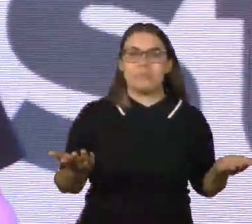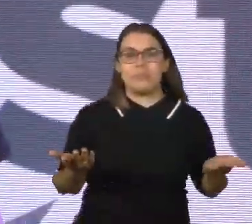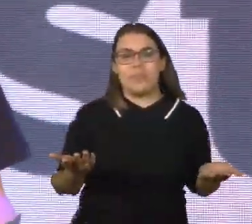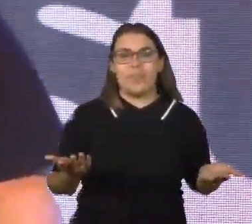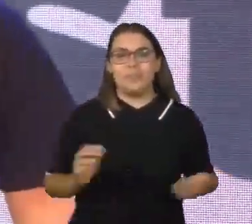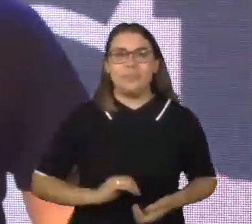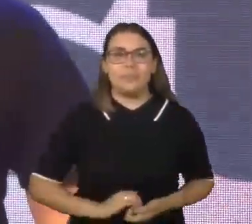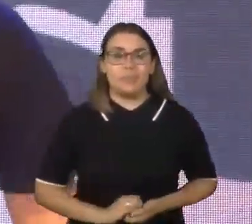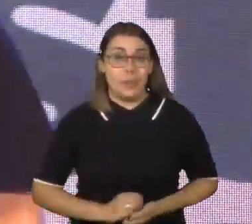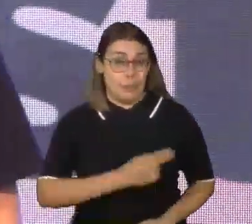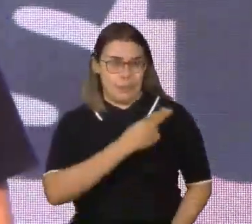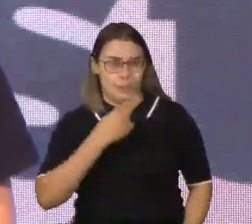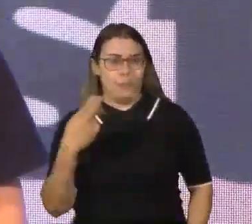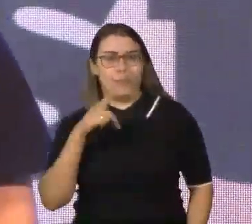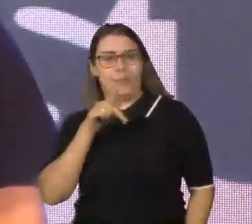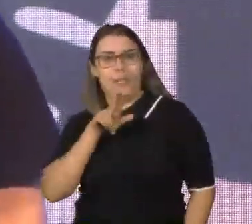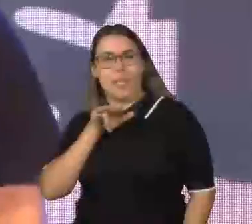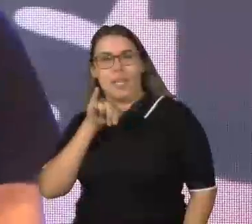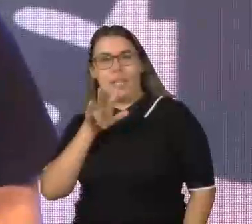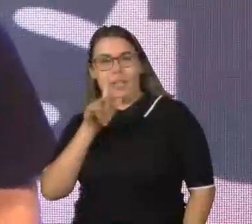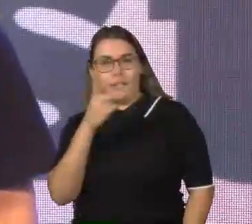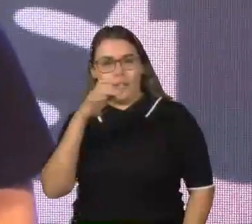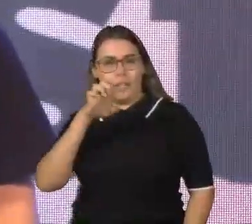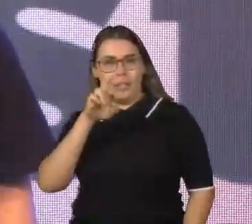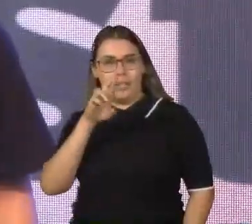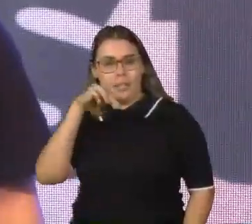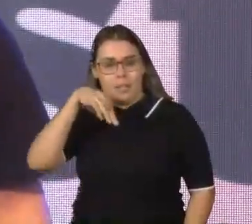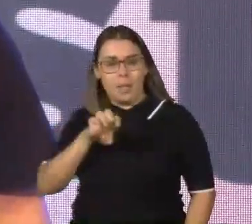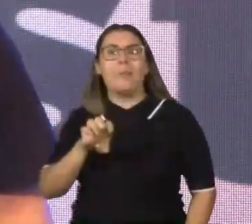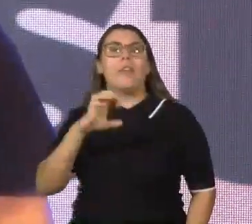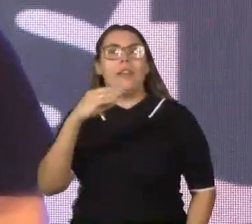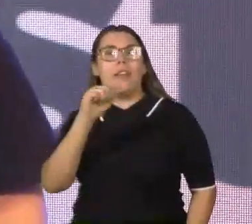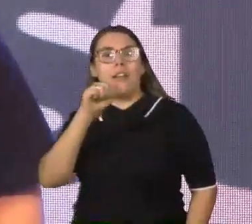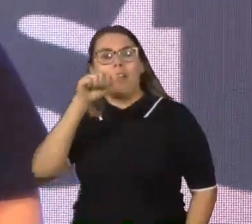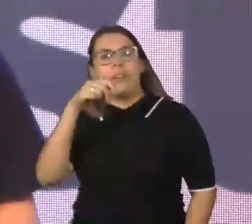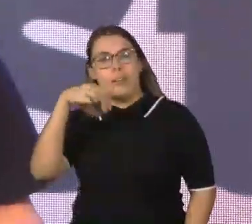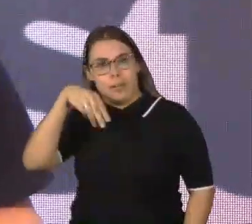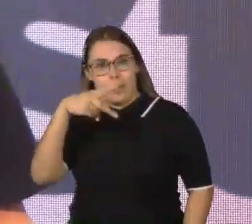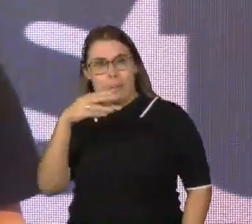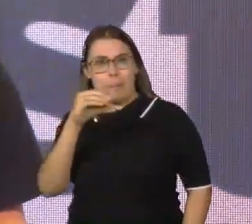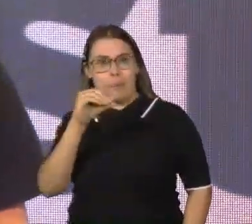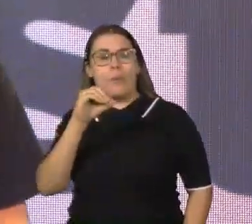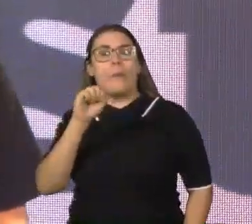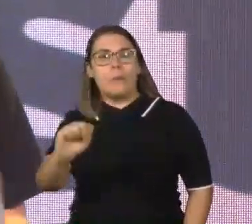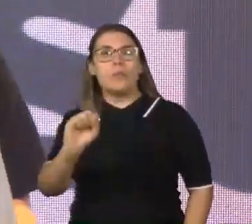Bem, meu nome é Guilherme Campos, eu sou de São Paulo, eu tenho como chamar mais no 21,